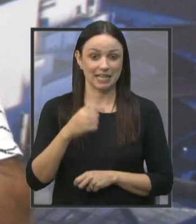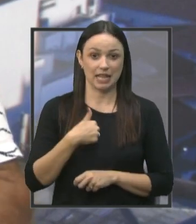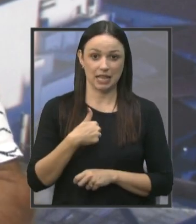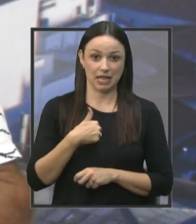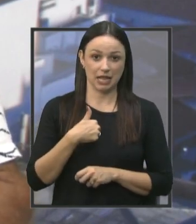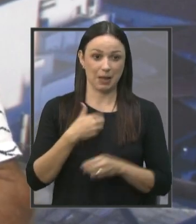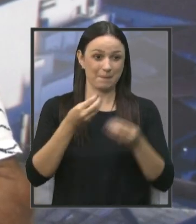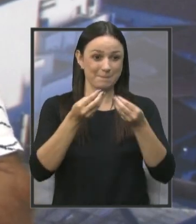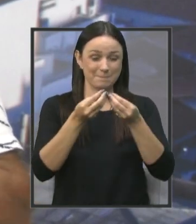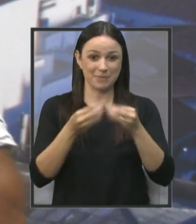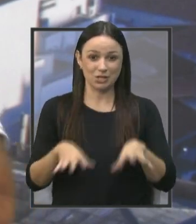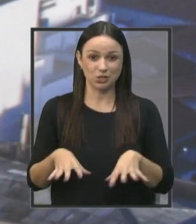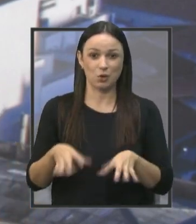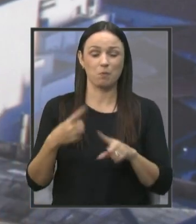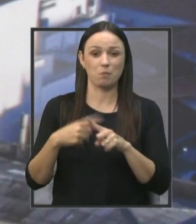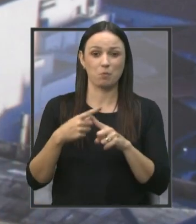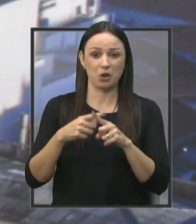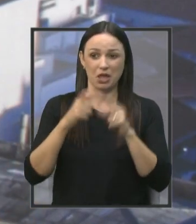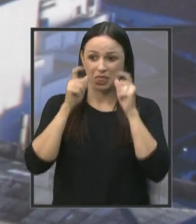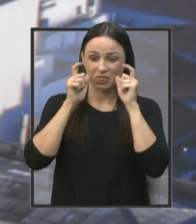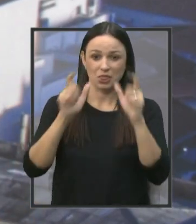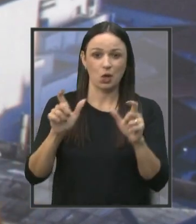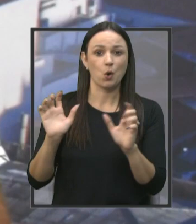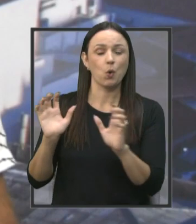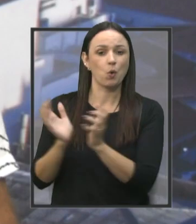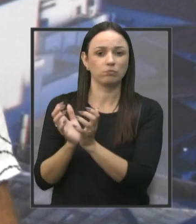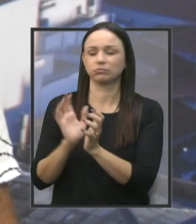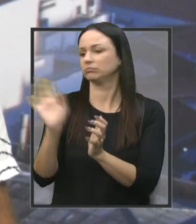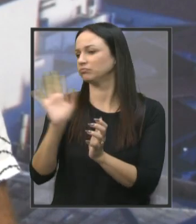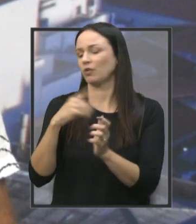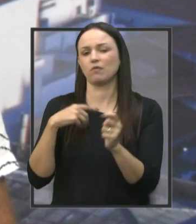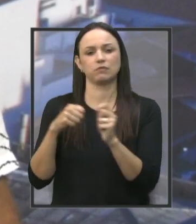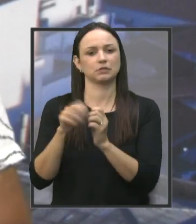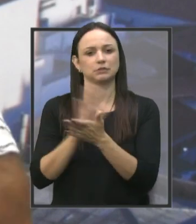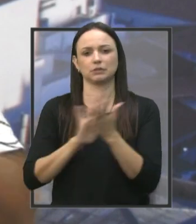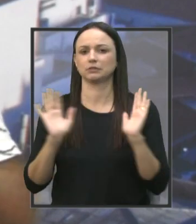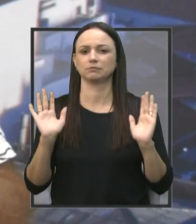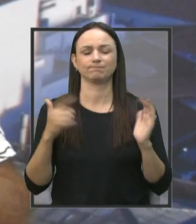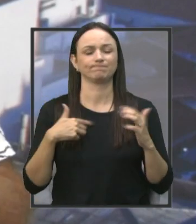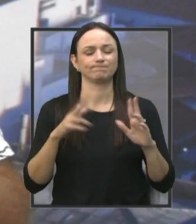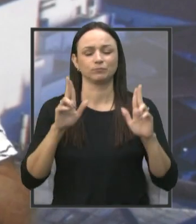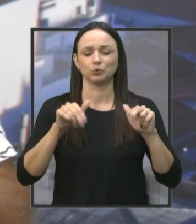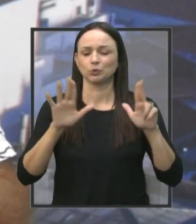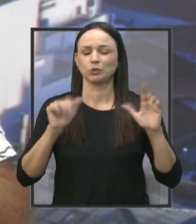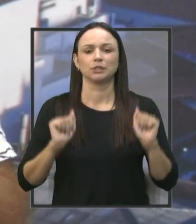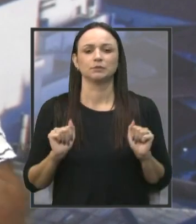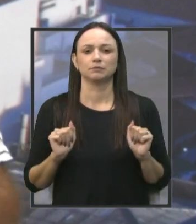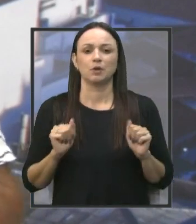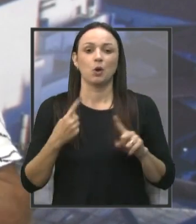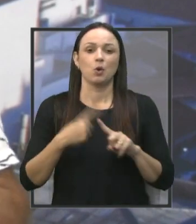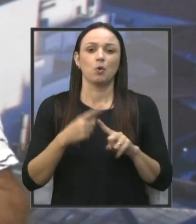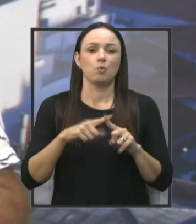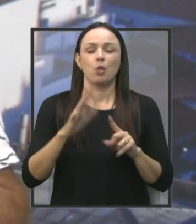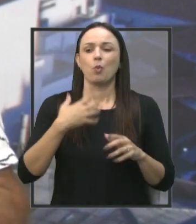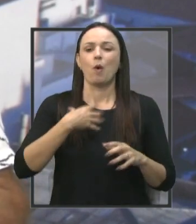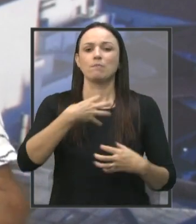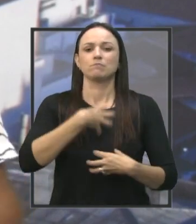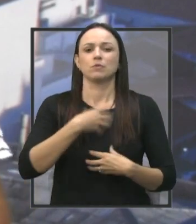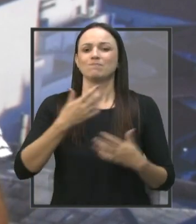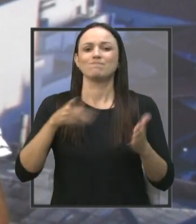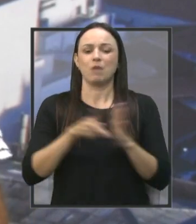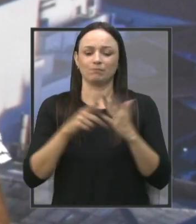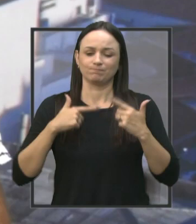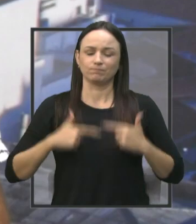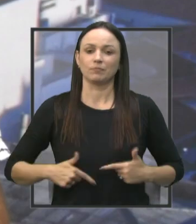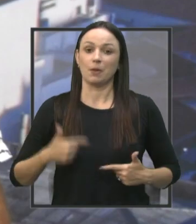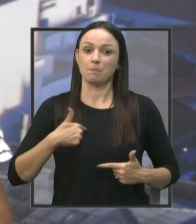para prejudicar alguém porque é interesse para um grupo, não vão ver eu fazer isso, nunca, nunca, porque não é da minha índole, entendeu? O